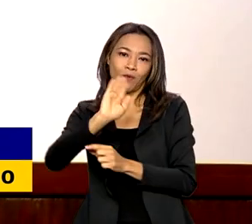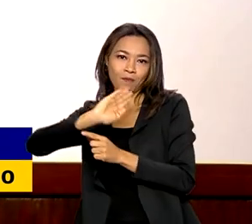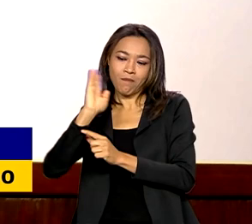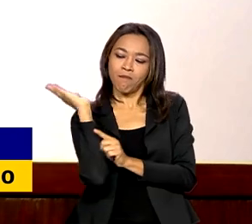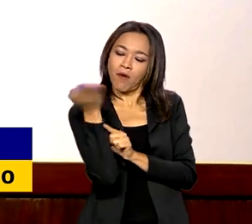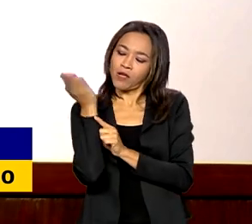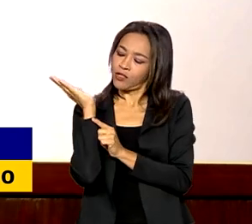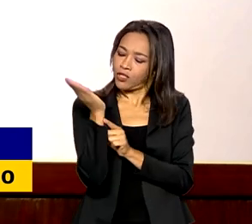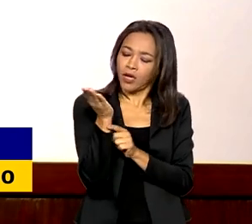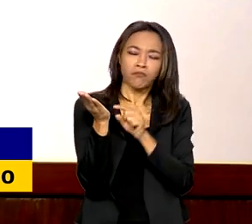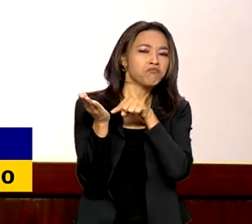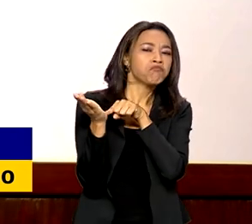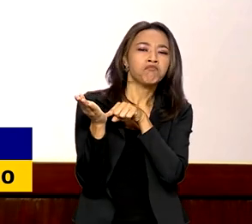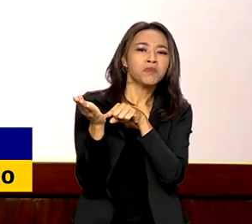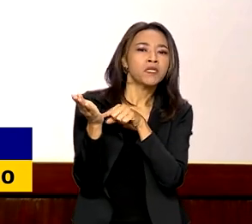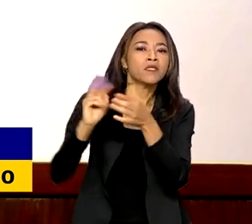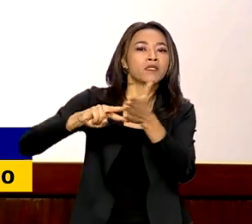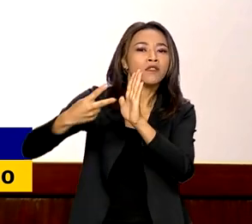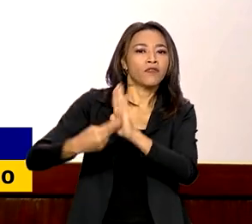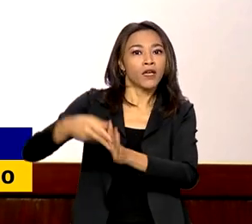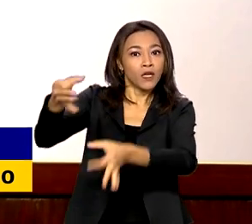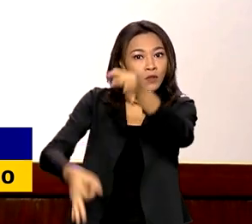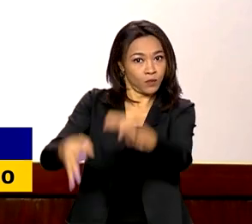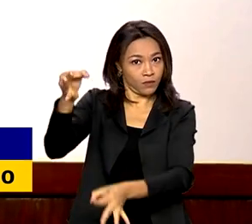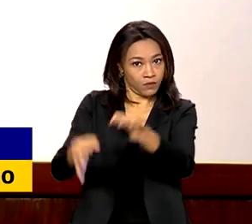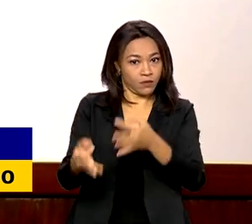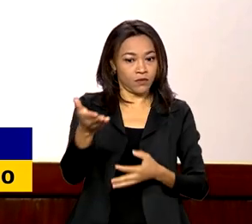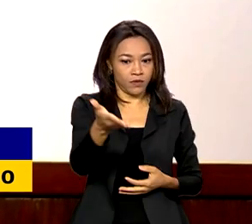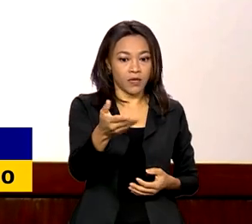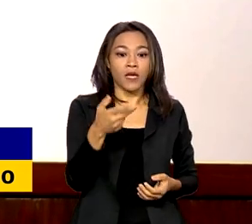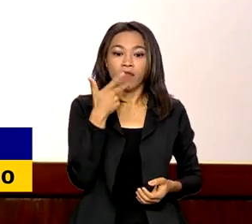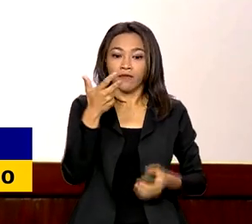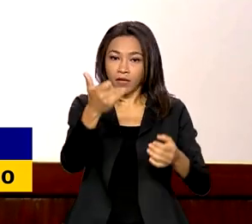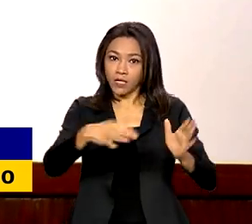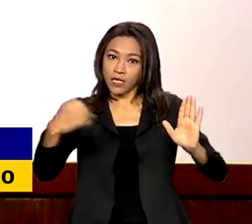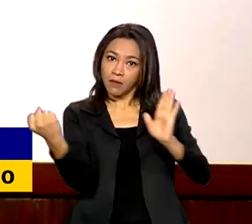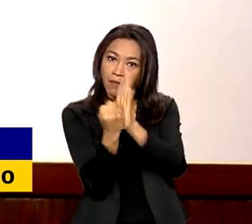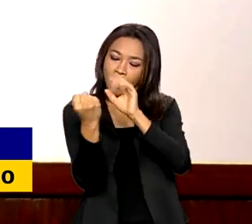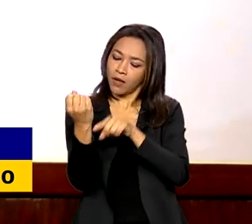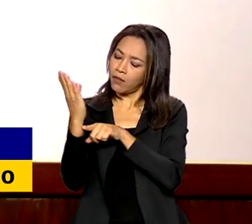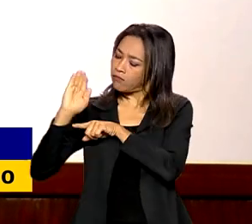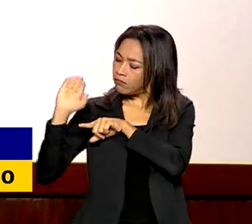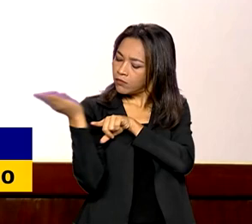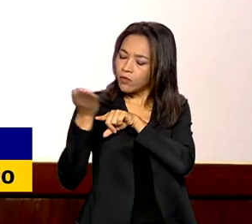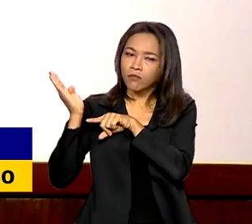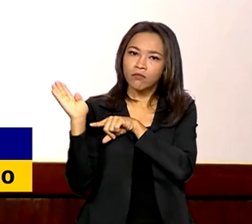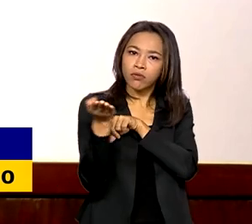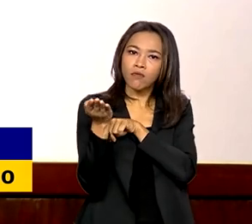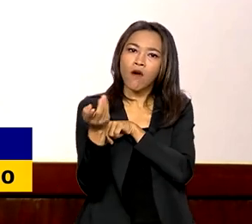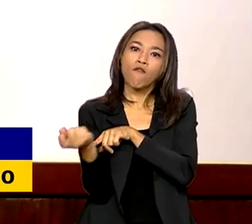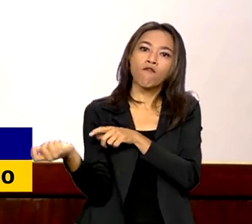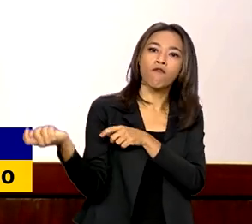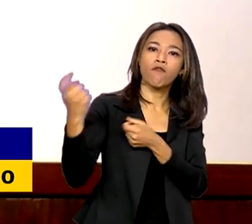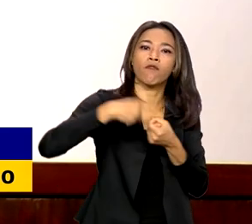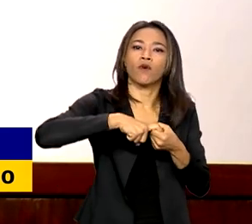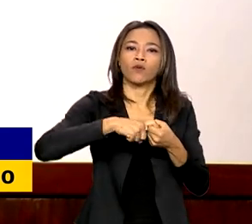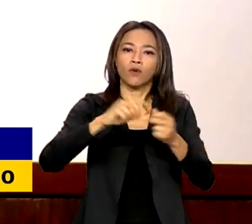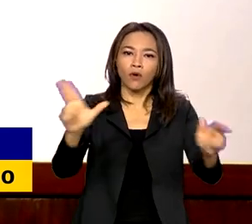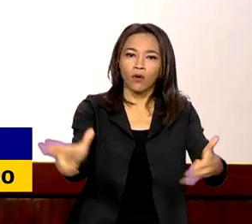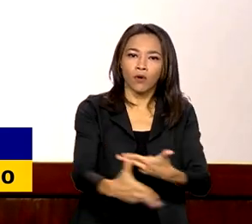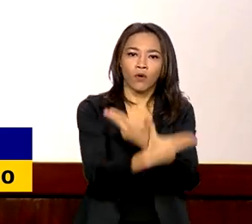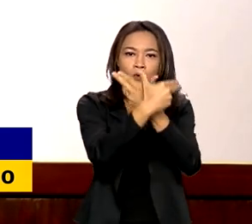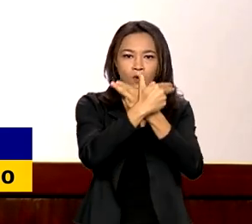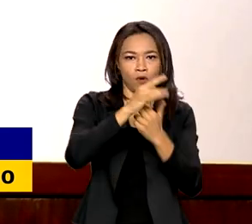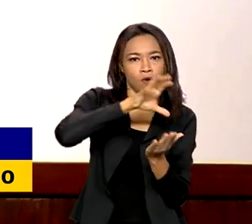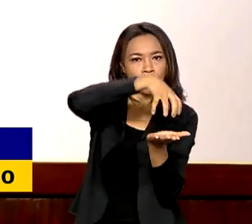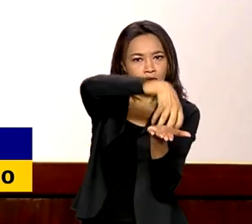simboliza a justiça e Xangô. Este símbolo voltou a Palmares, está estampado, machado, o machado que